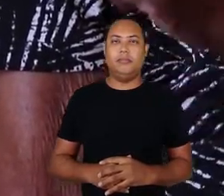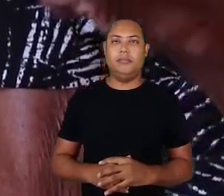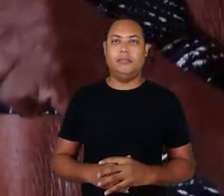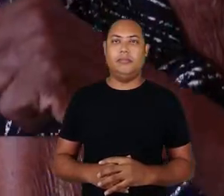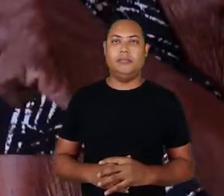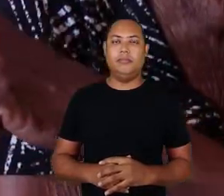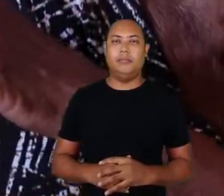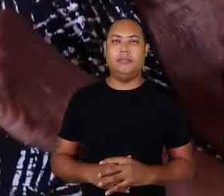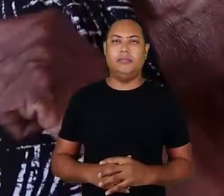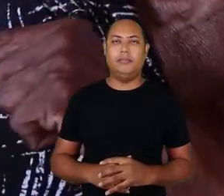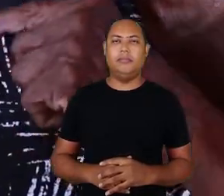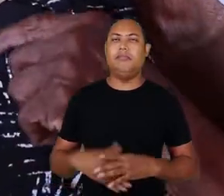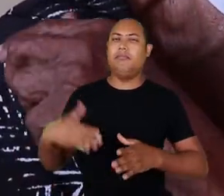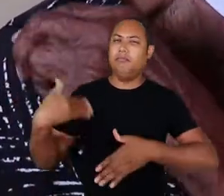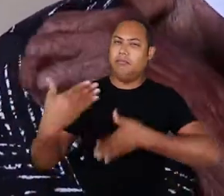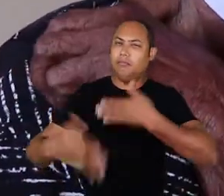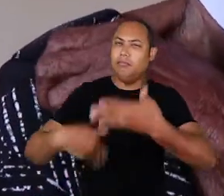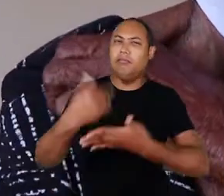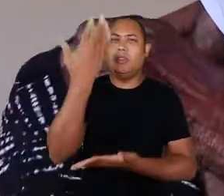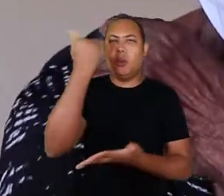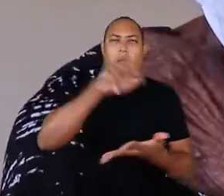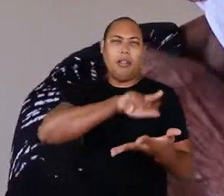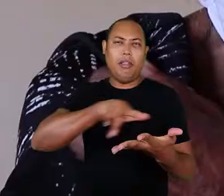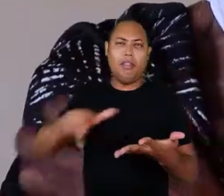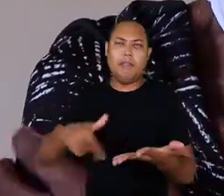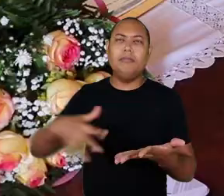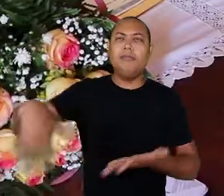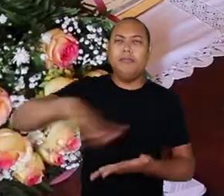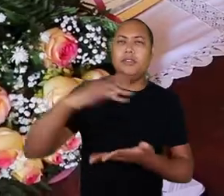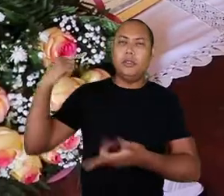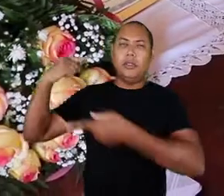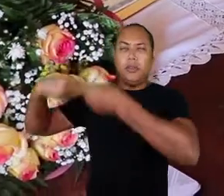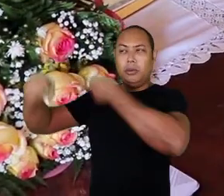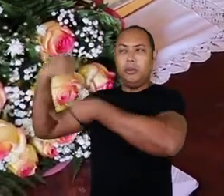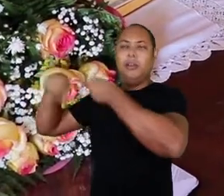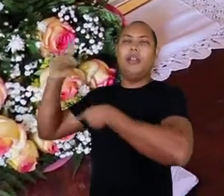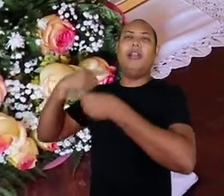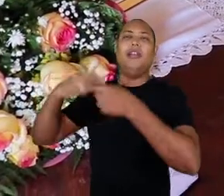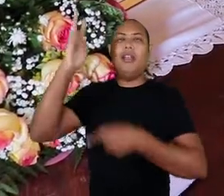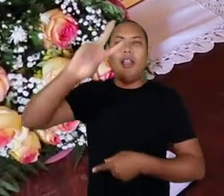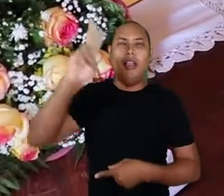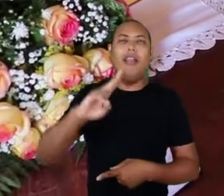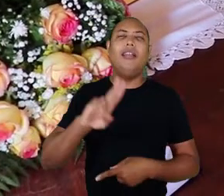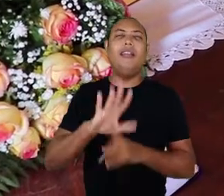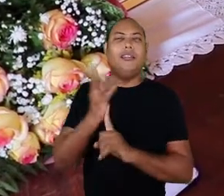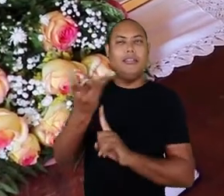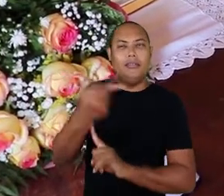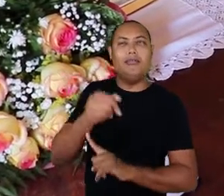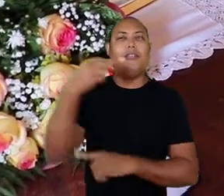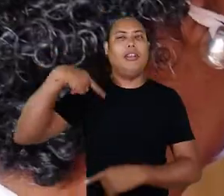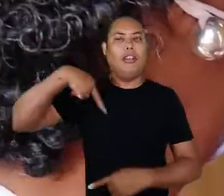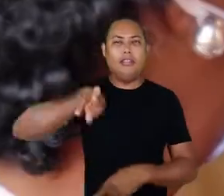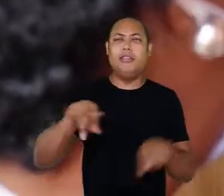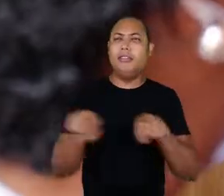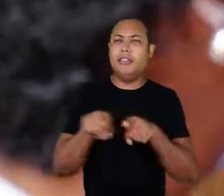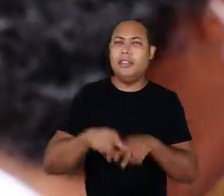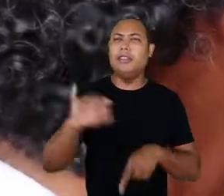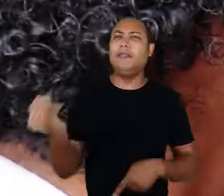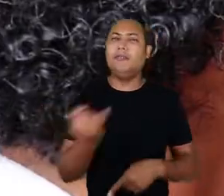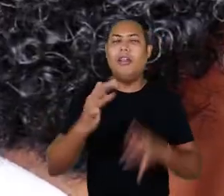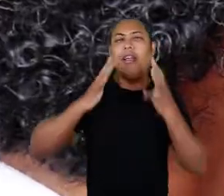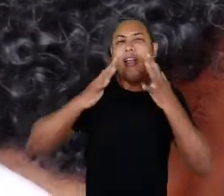Cada vez mais os saberes e fazeres ancestrais, históricos, artísticos e